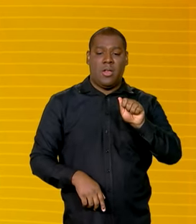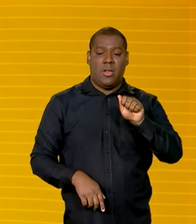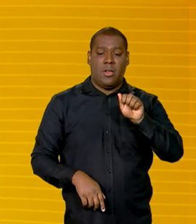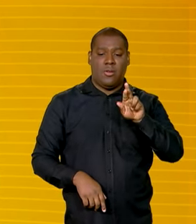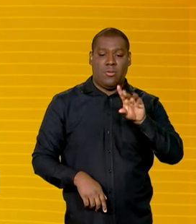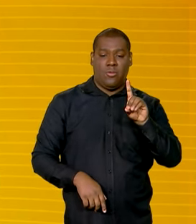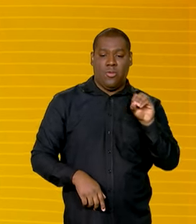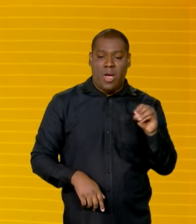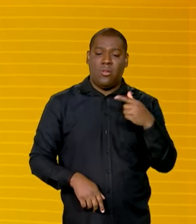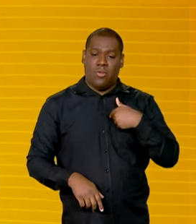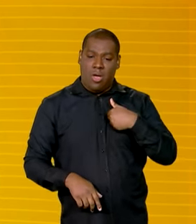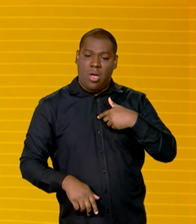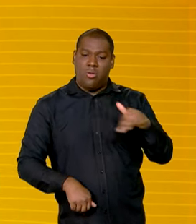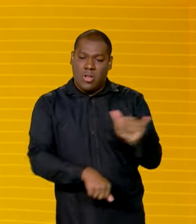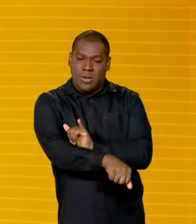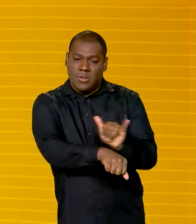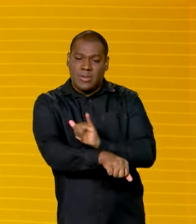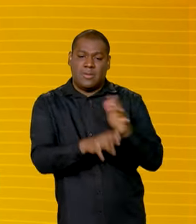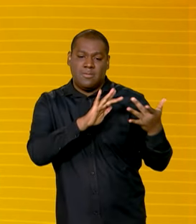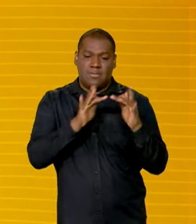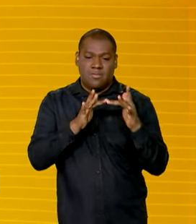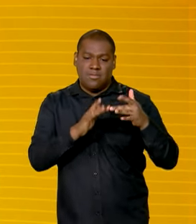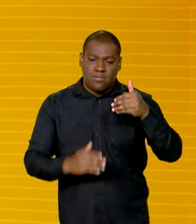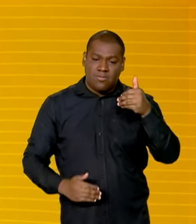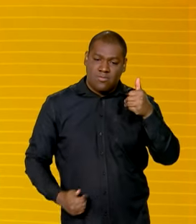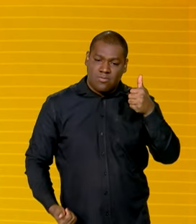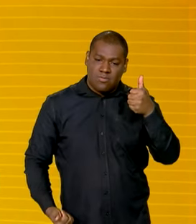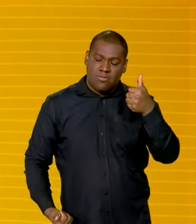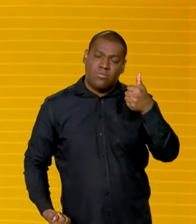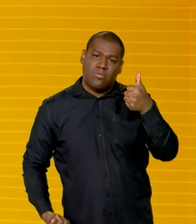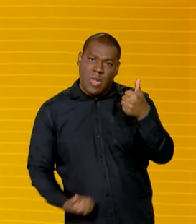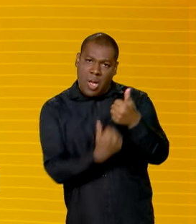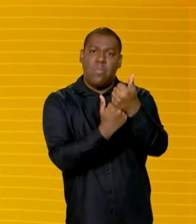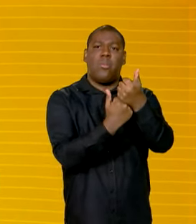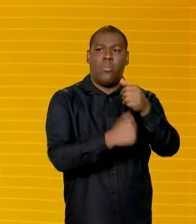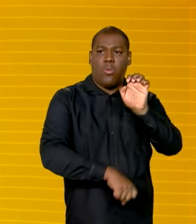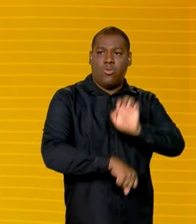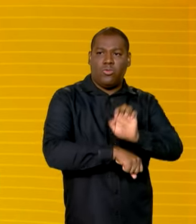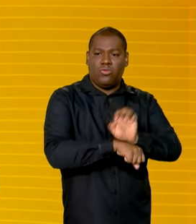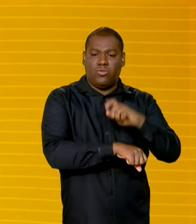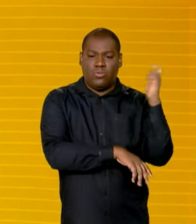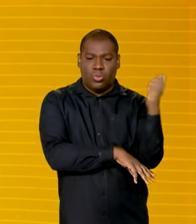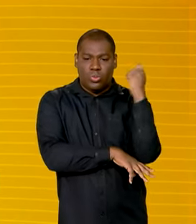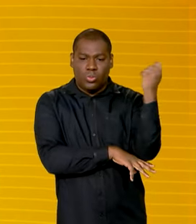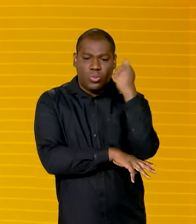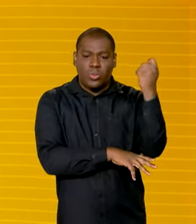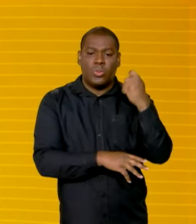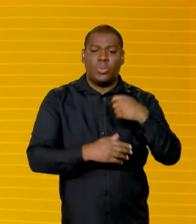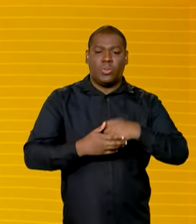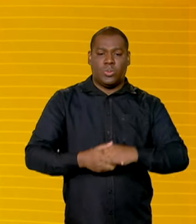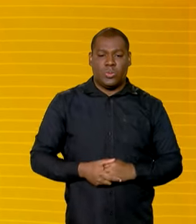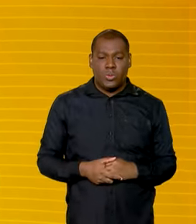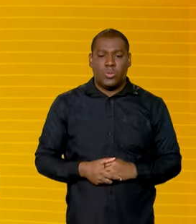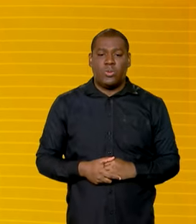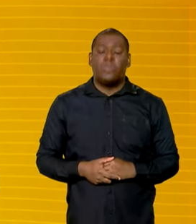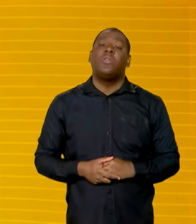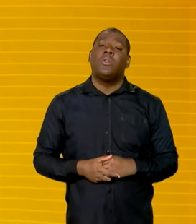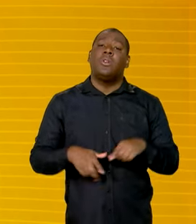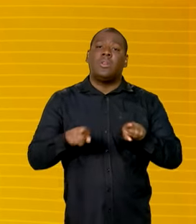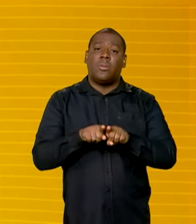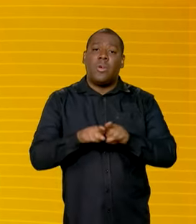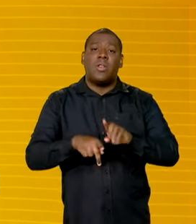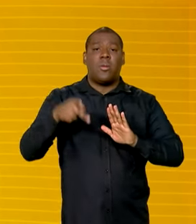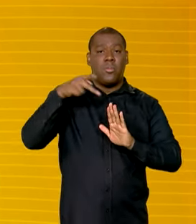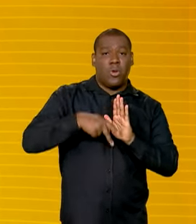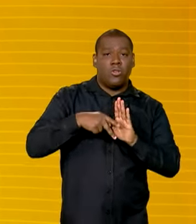sejam as ações de prevenção do PAC ao Rio Grande do Sul, como casas do Minha Casa Minha